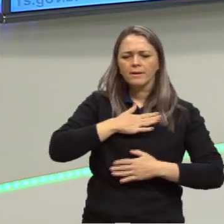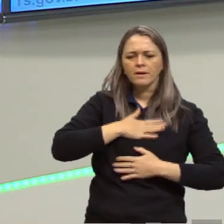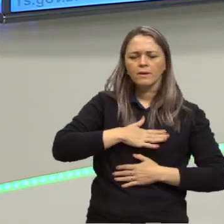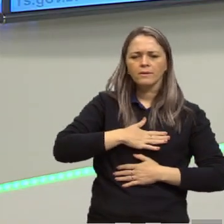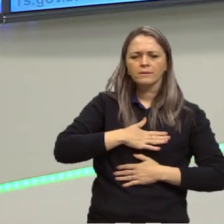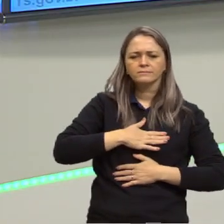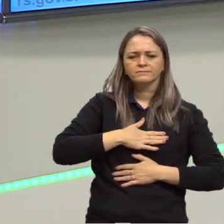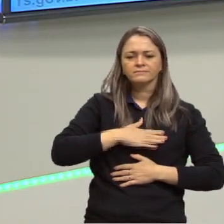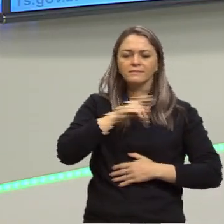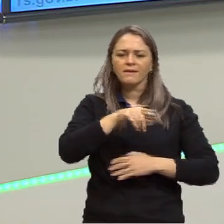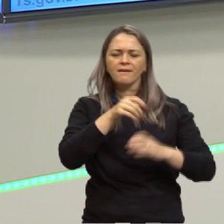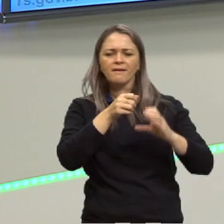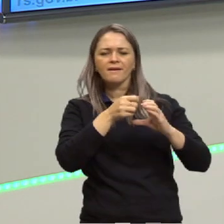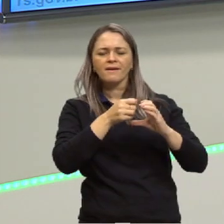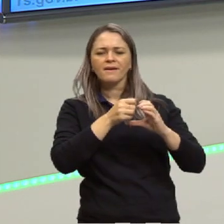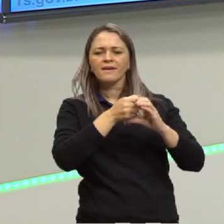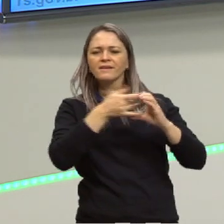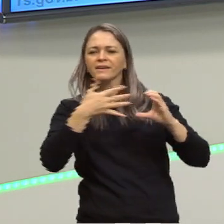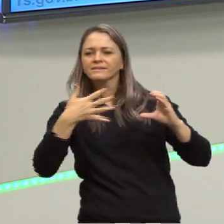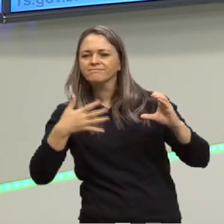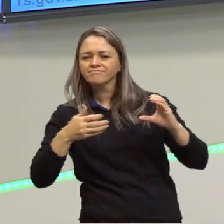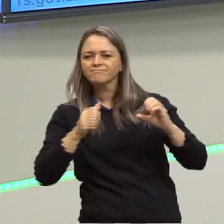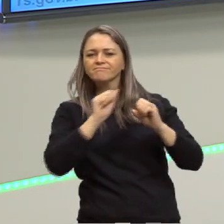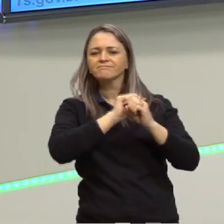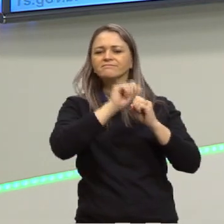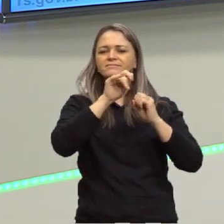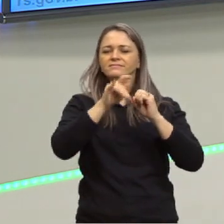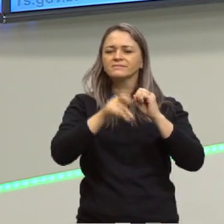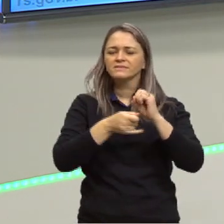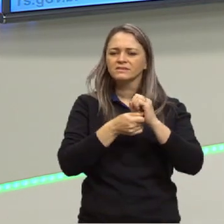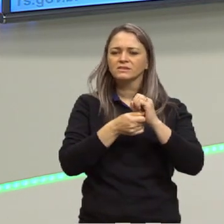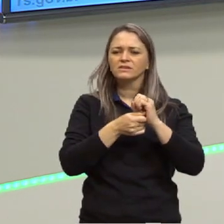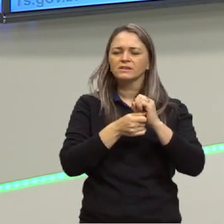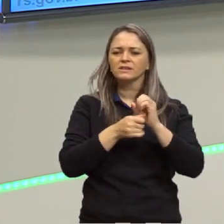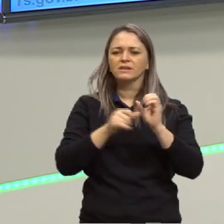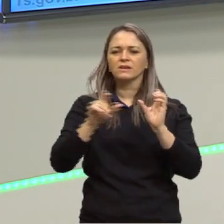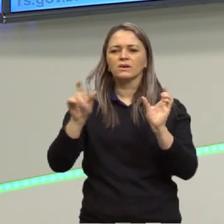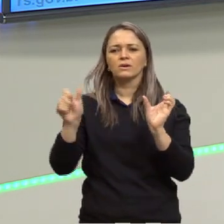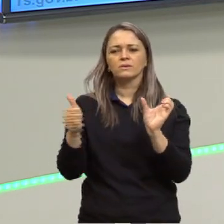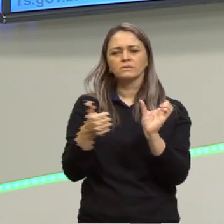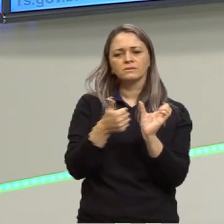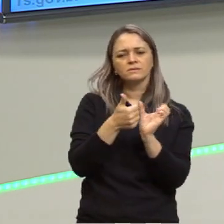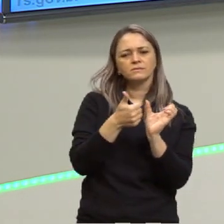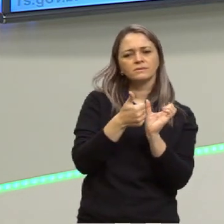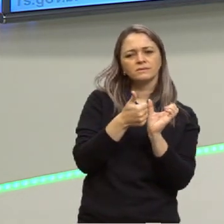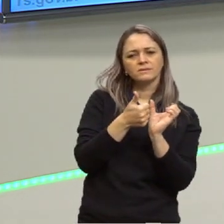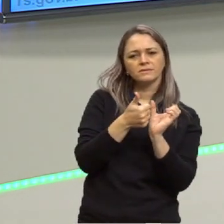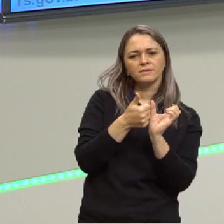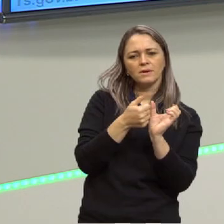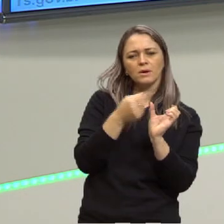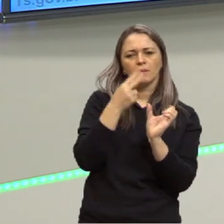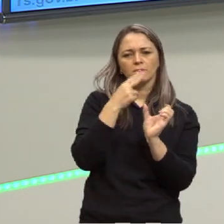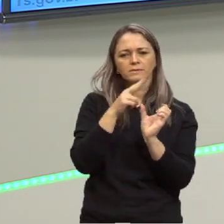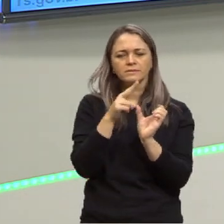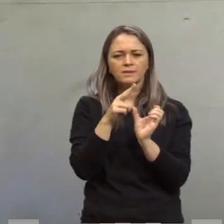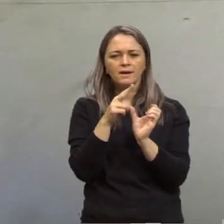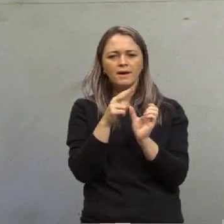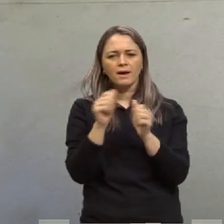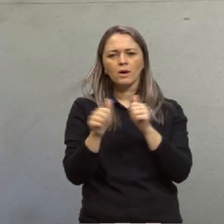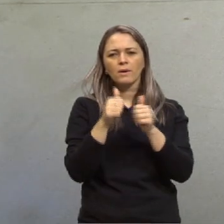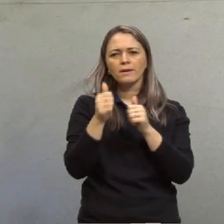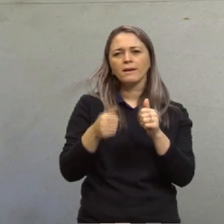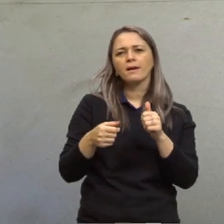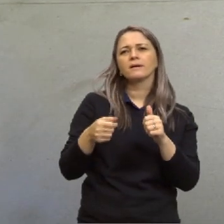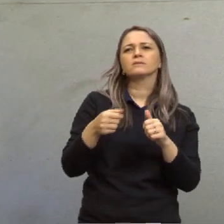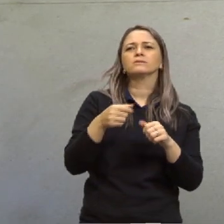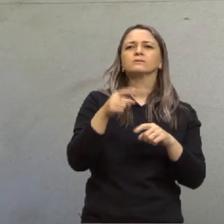aqueles adjetivos, eles caracterizam os substantivos e vão mostrar qualidades do produto. Vamos olhar a próxima.